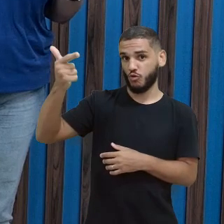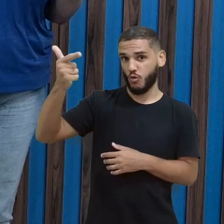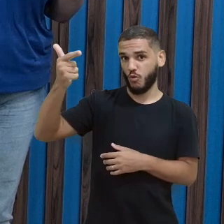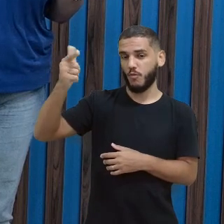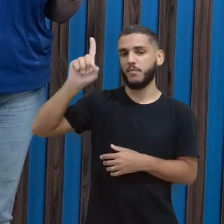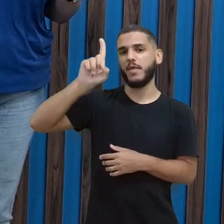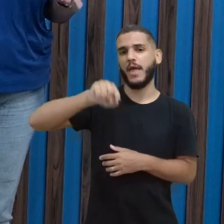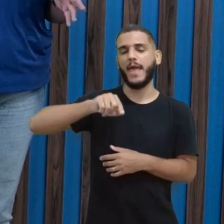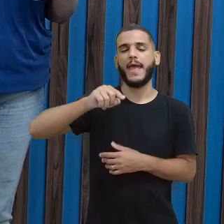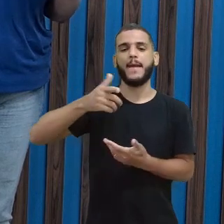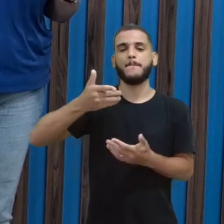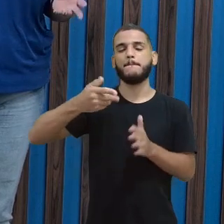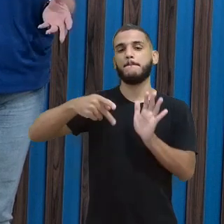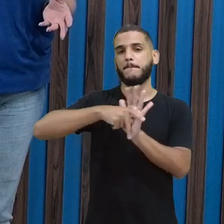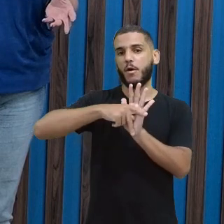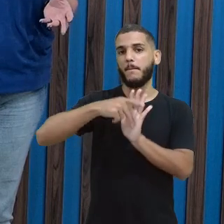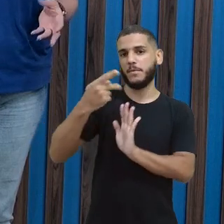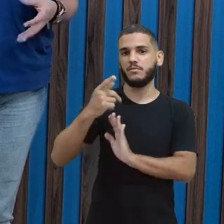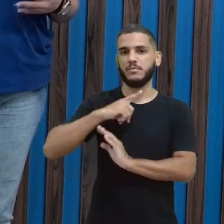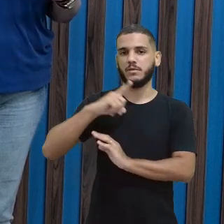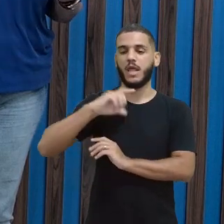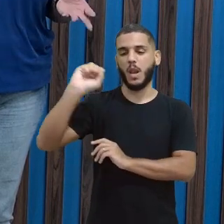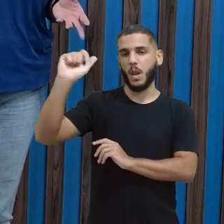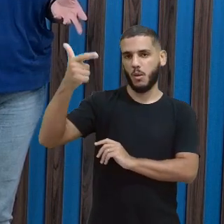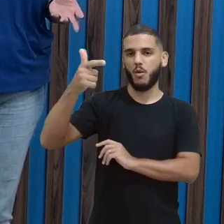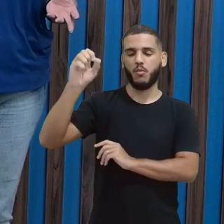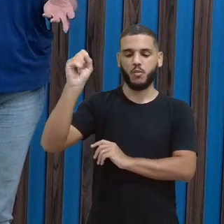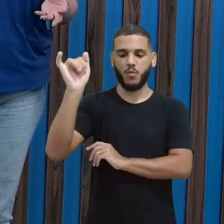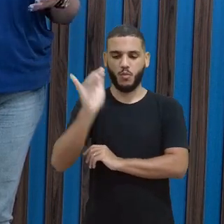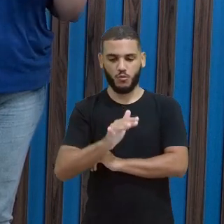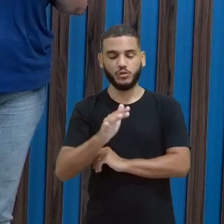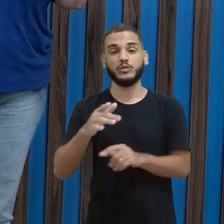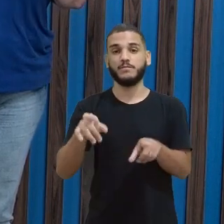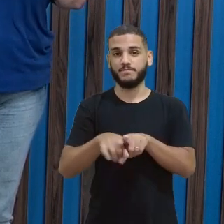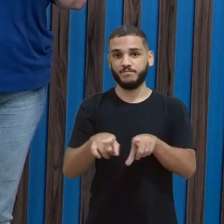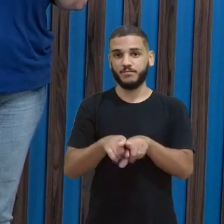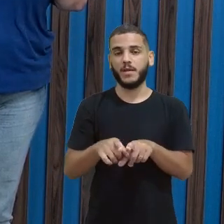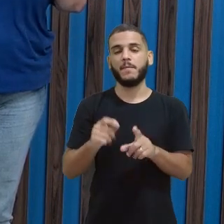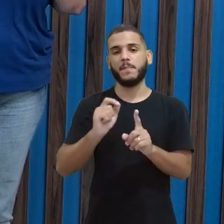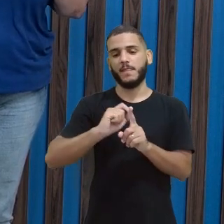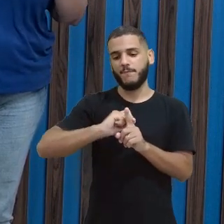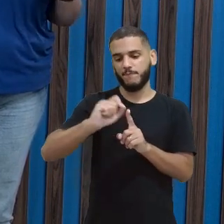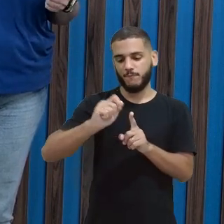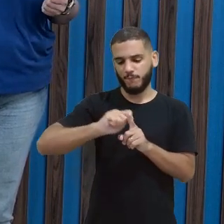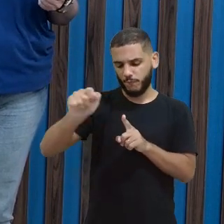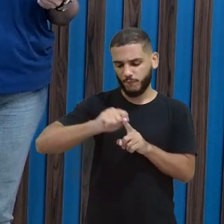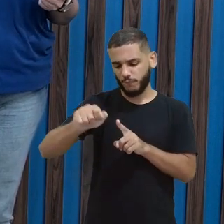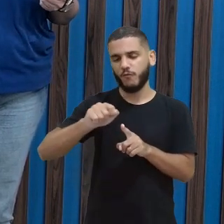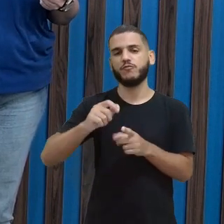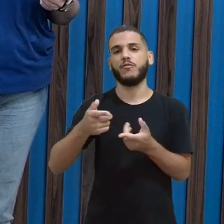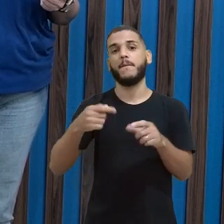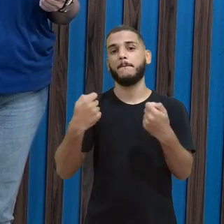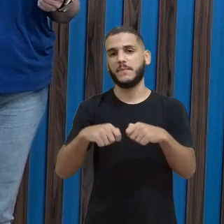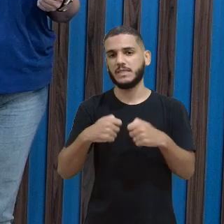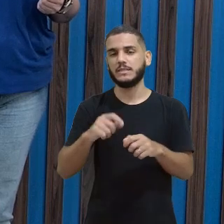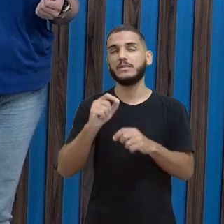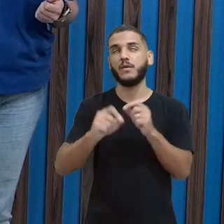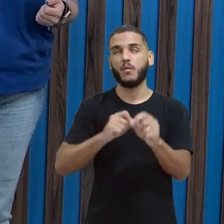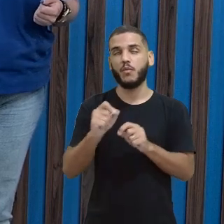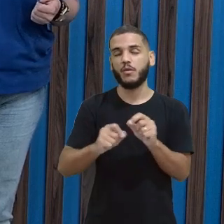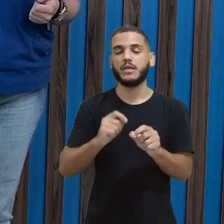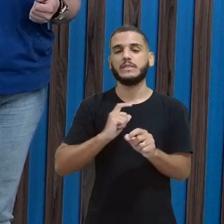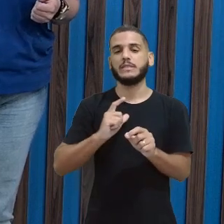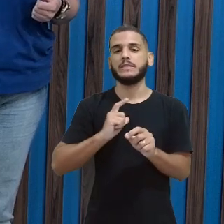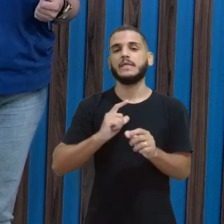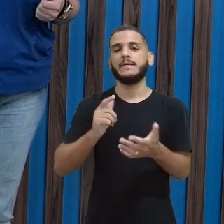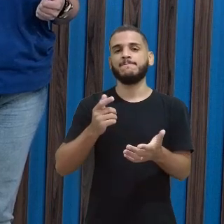corpo que emite luz naturalmente. O fósforo, né? A gente precisa dar aquela riscadinha, a gente já sabe como é que é, para poder